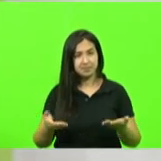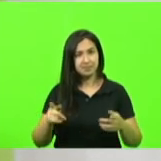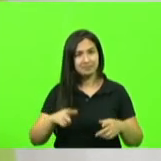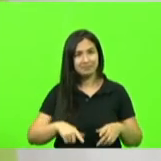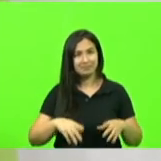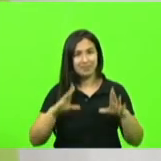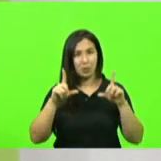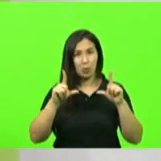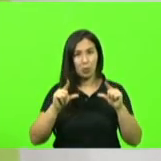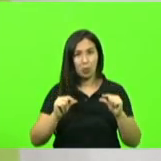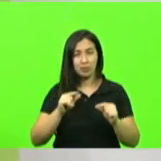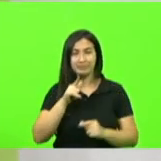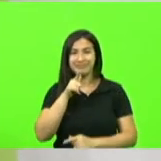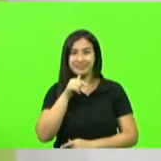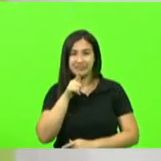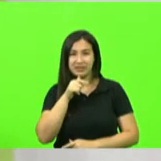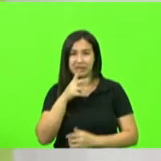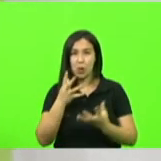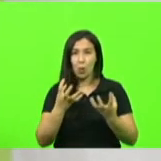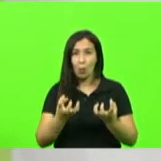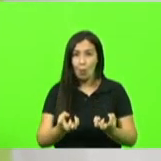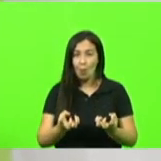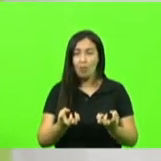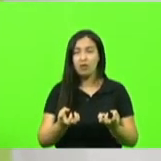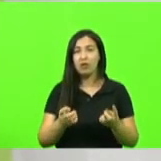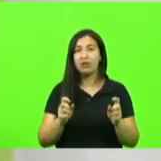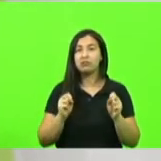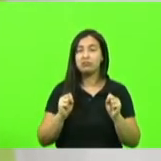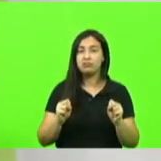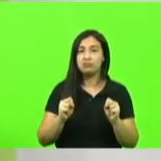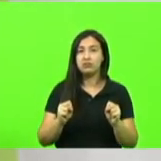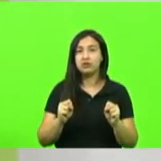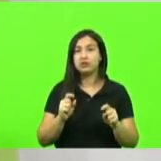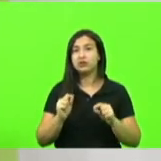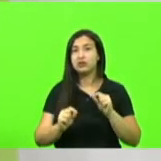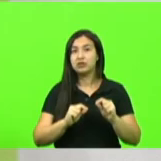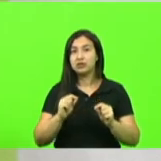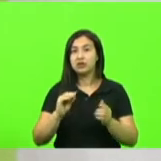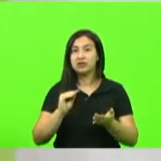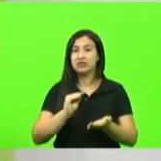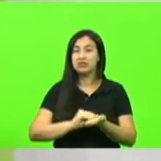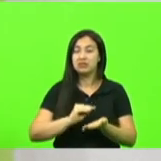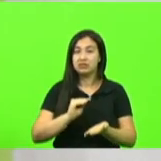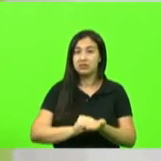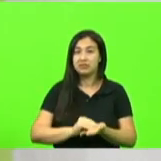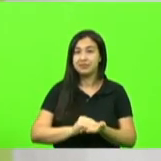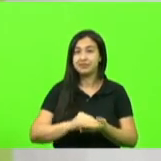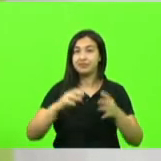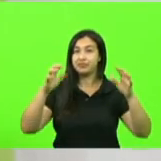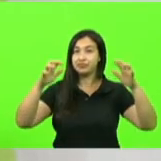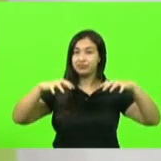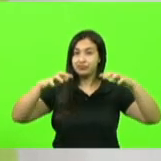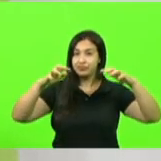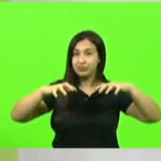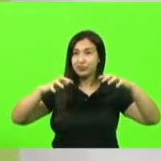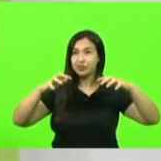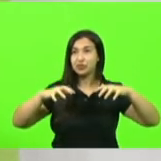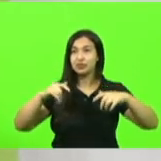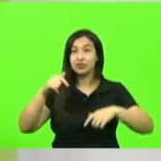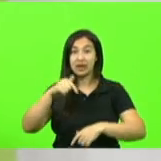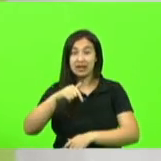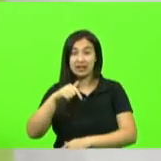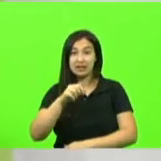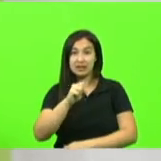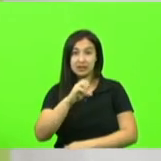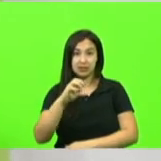um período em que há possibilidades aí de falta de chuvas graças a Deus aqui no nosso